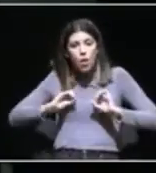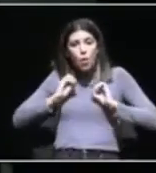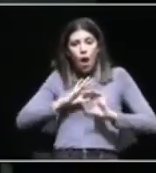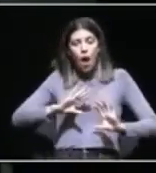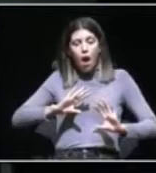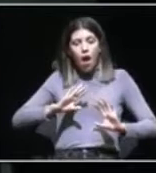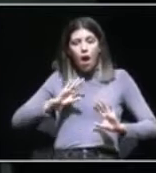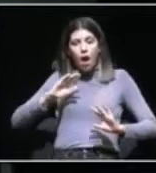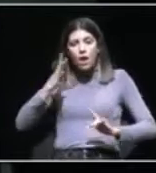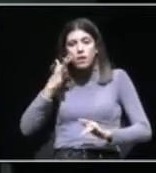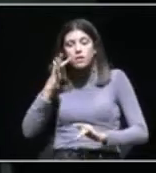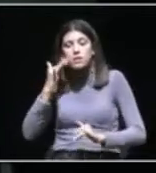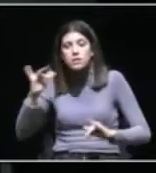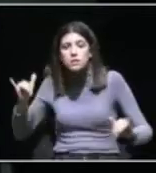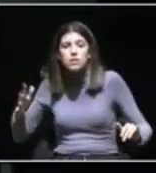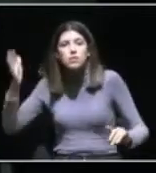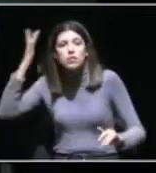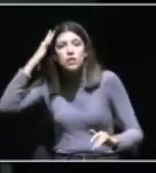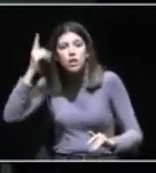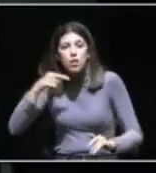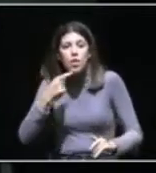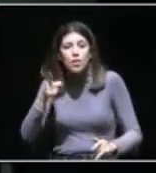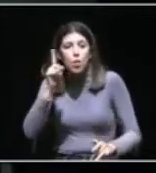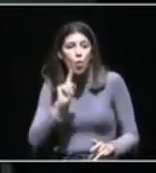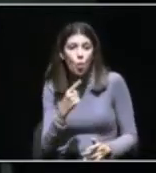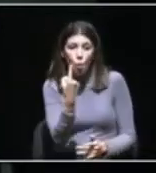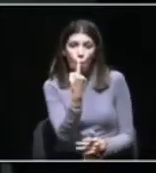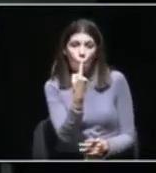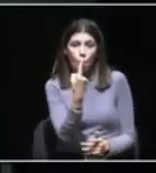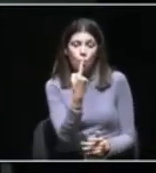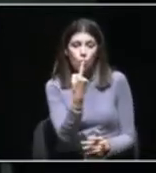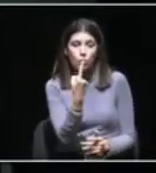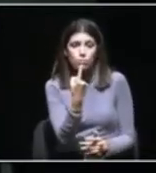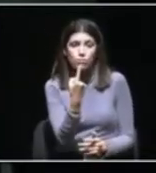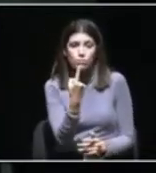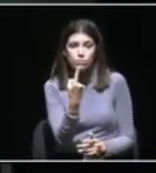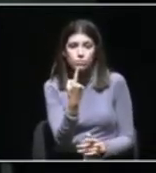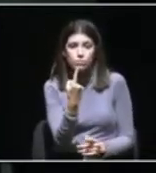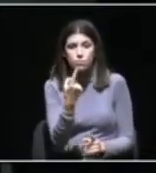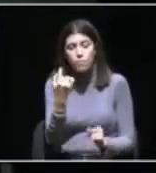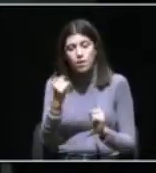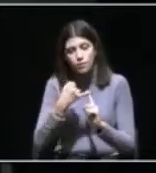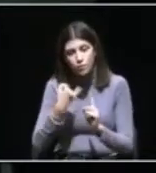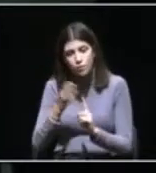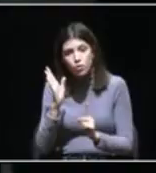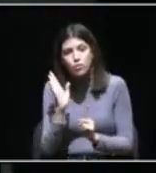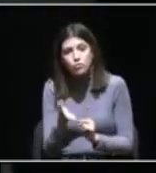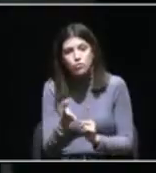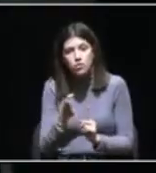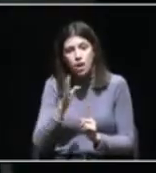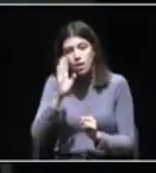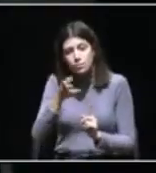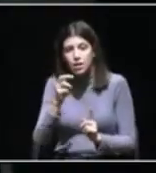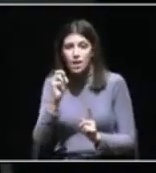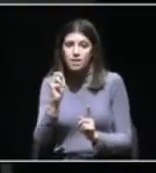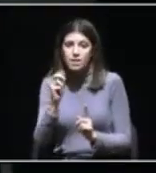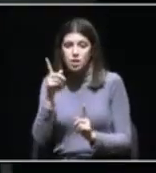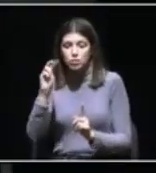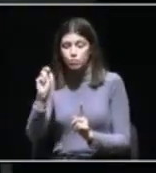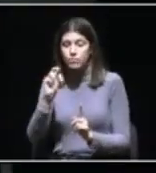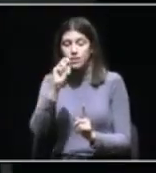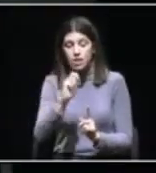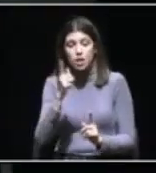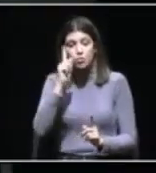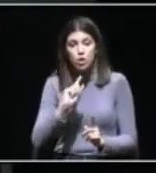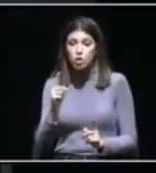internacional, os números indicam que uma em cada três mulheres ou já foi ou será vítima de algum tipo de violência. Concretamente em